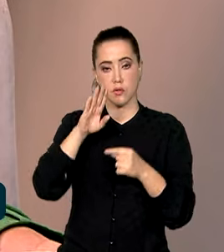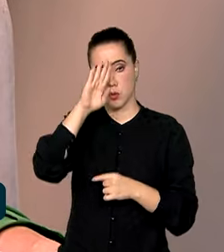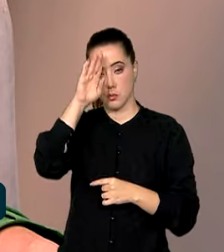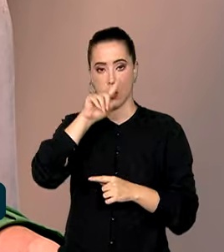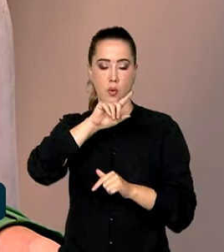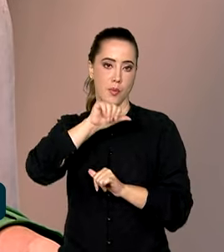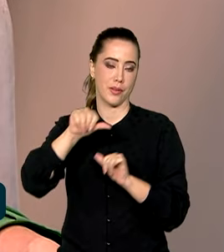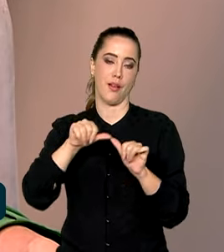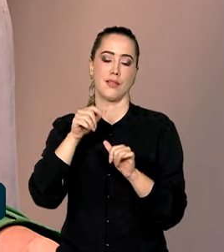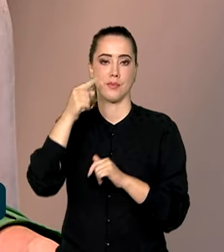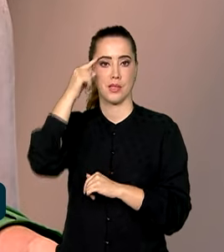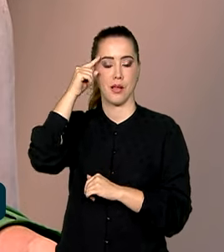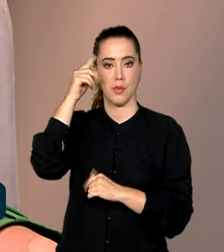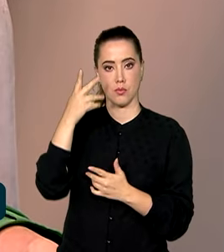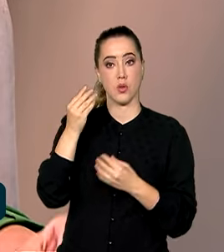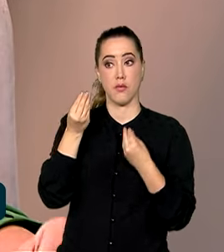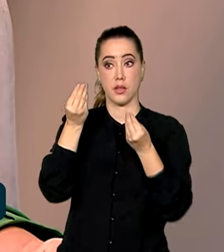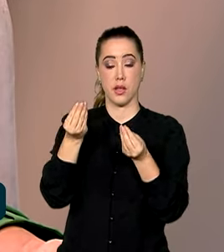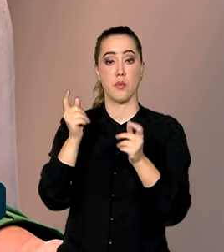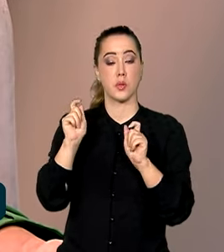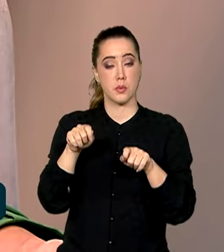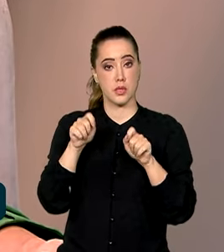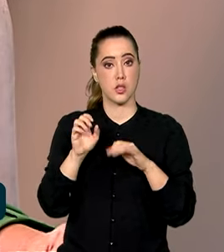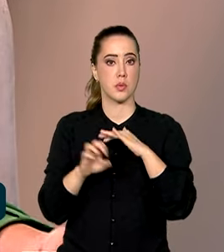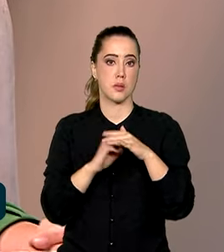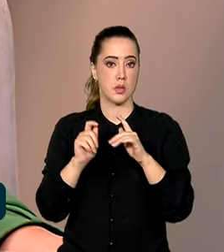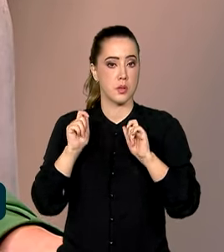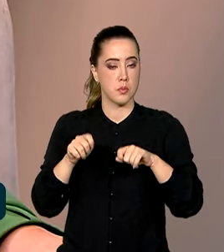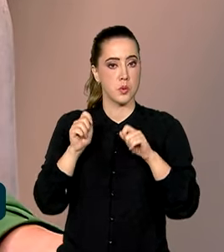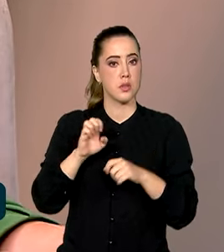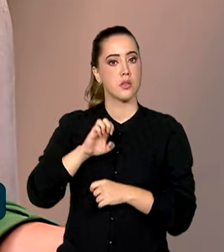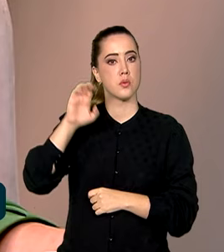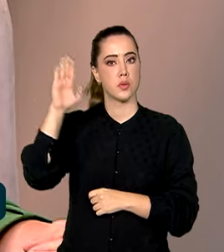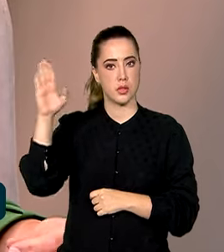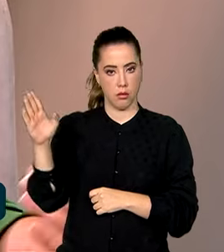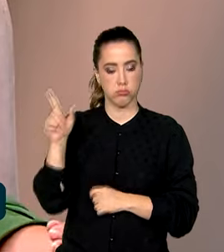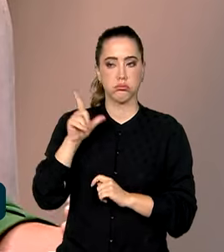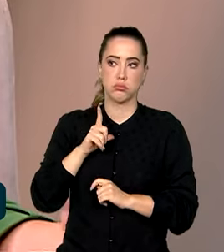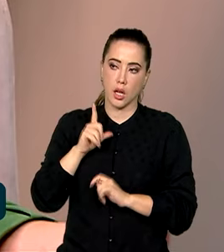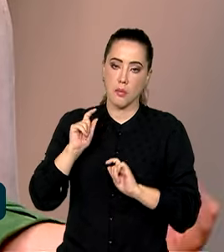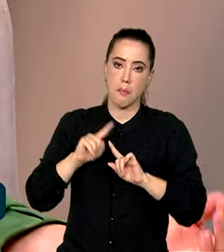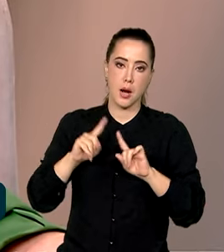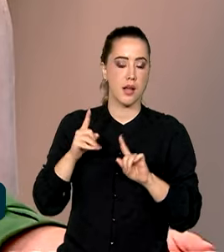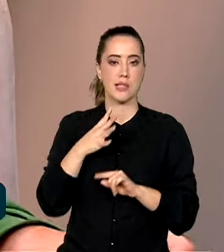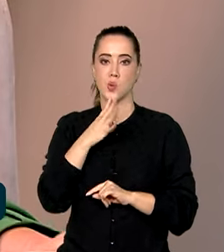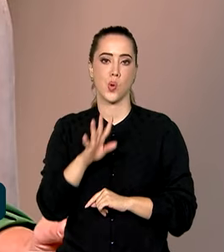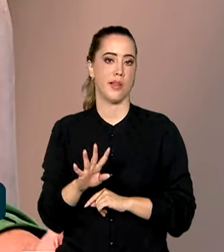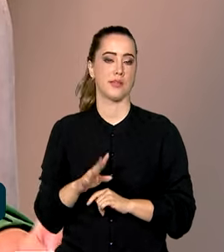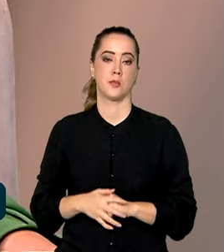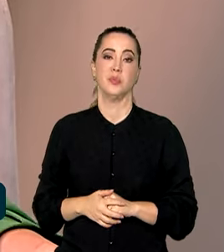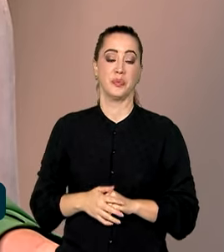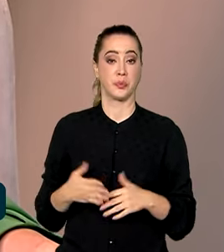contrário, levar essas oportunidades para empresas que têm potencial exportador, tem maturidade exportadora, mas que ainda não estão lá.